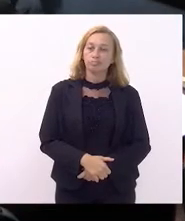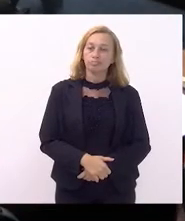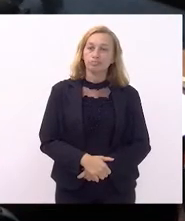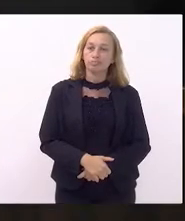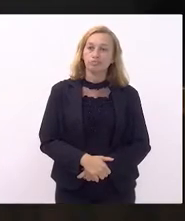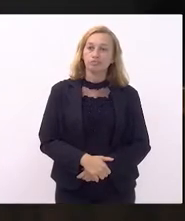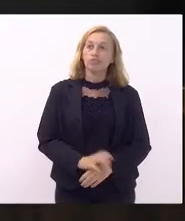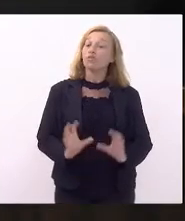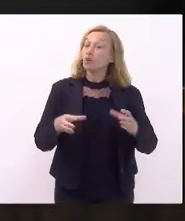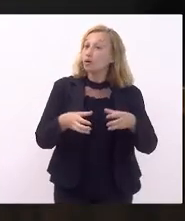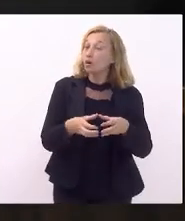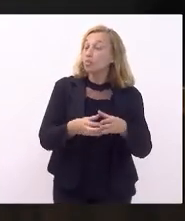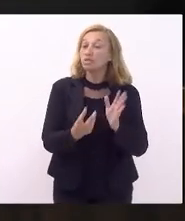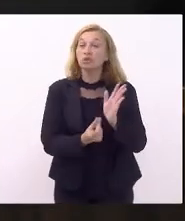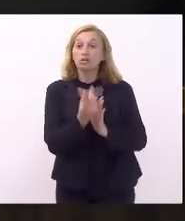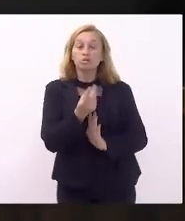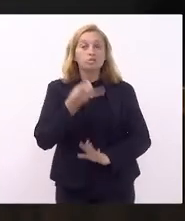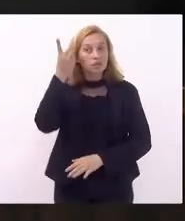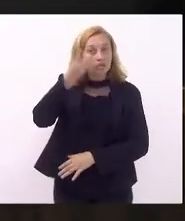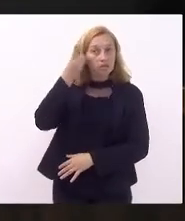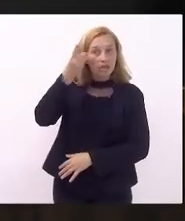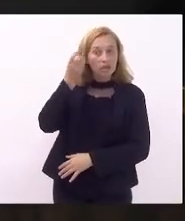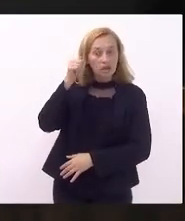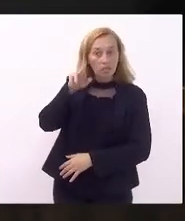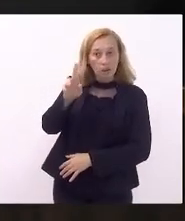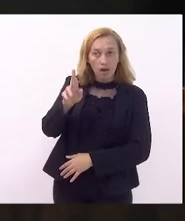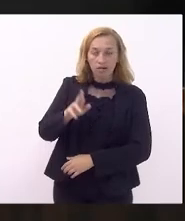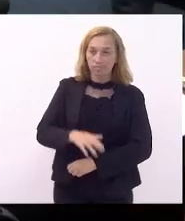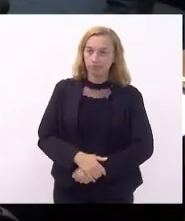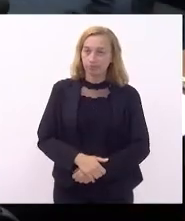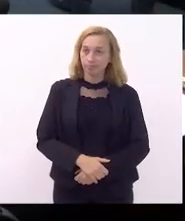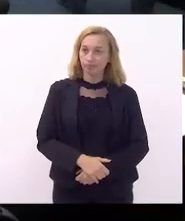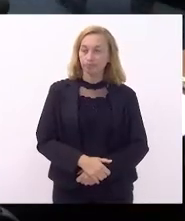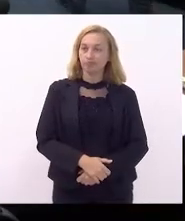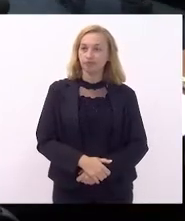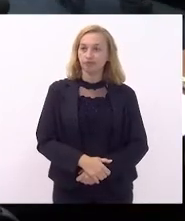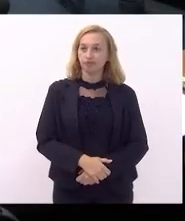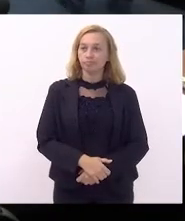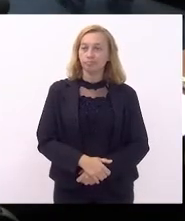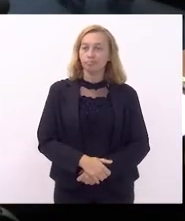Pela Comissão de Orçamento, deputado Eliomar. Bom,